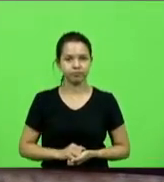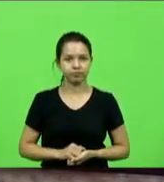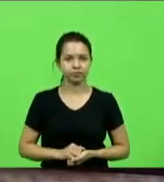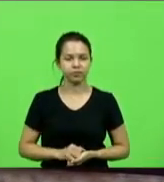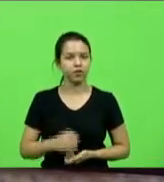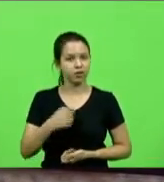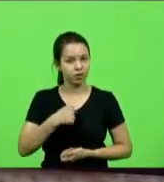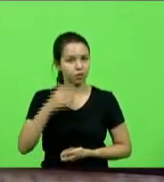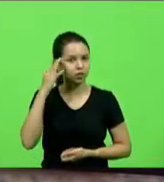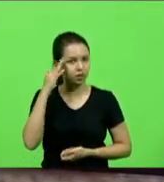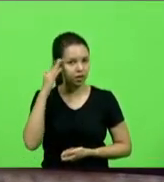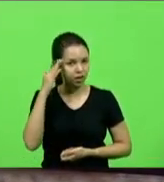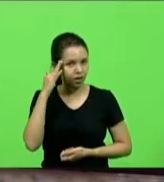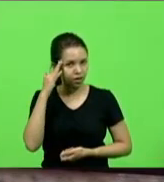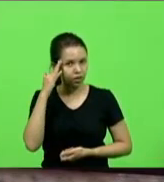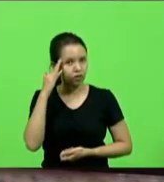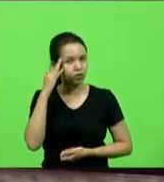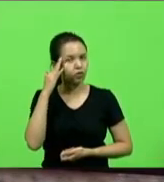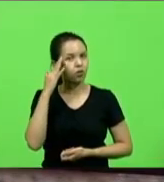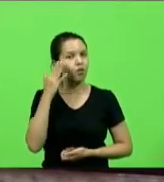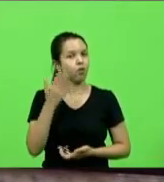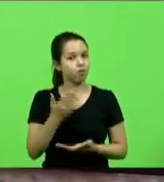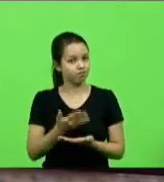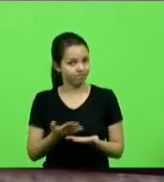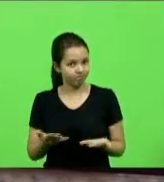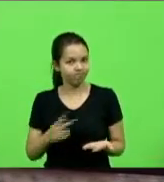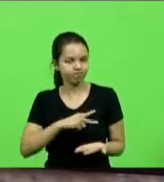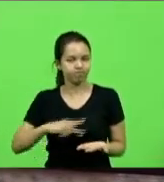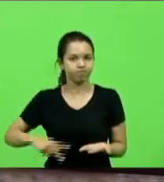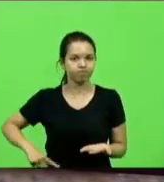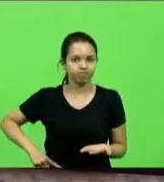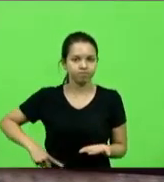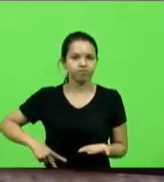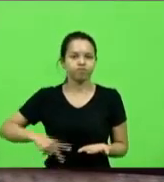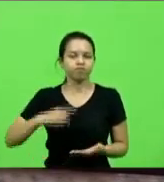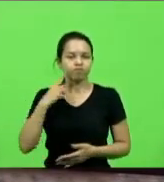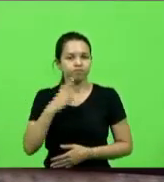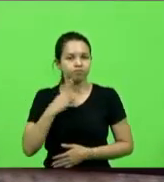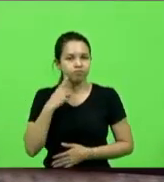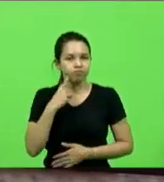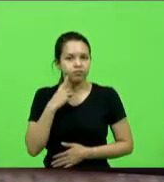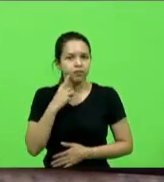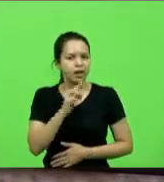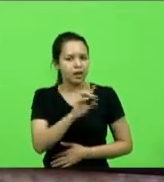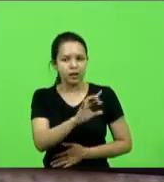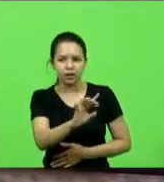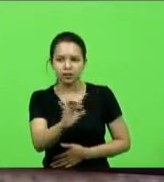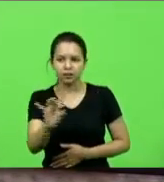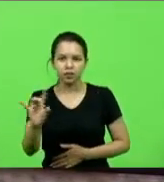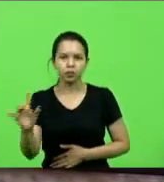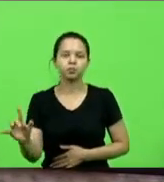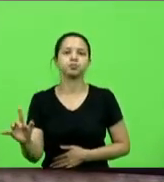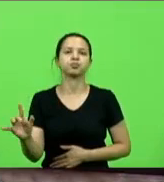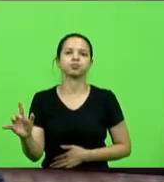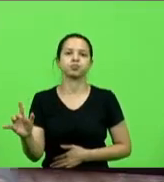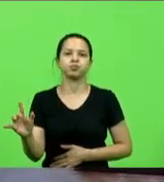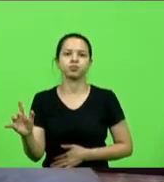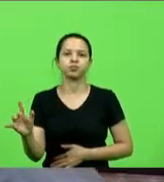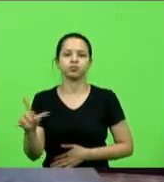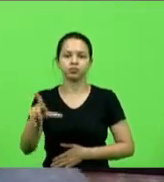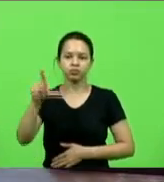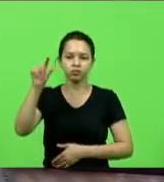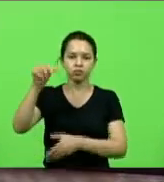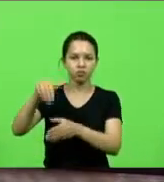eu entendo, senhor presidente, senhores deputados, que quando cada um de nós que aqui chegou, enquanto deputado eleito,